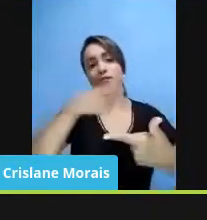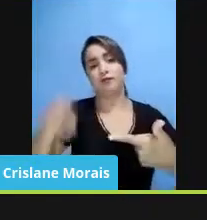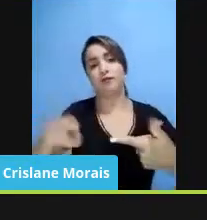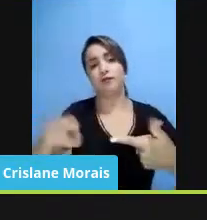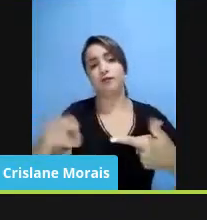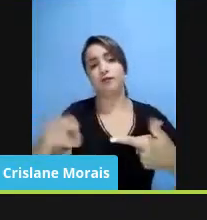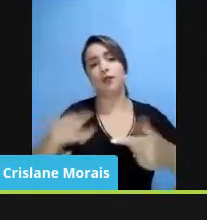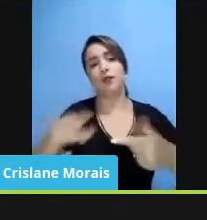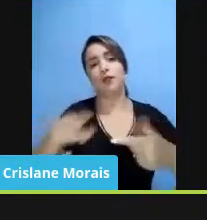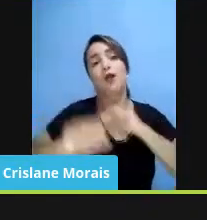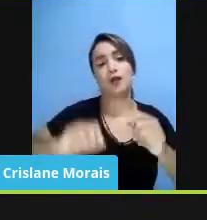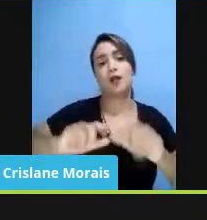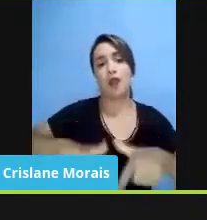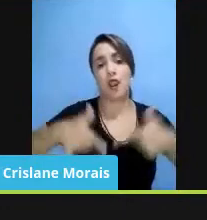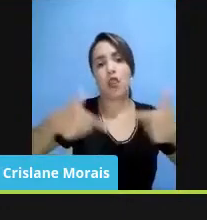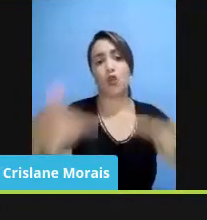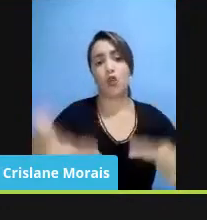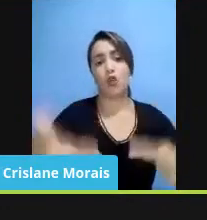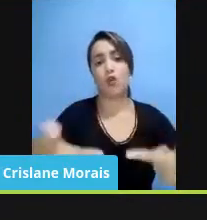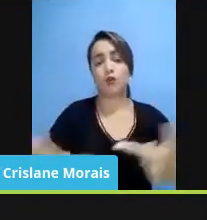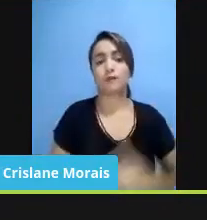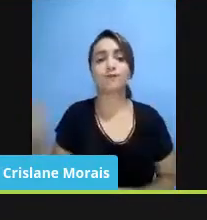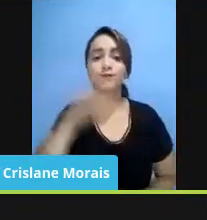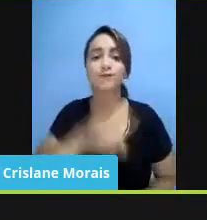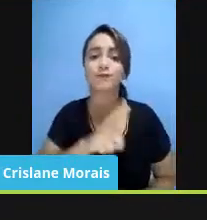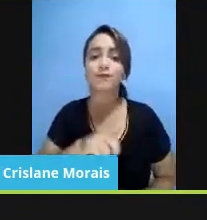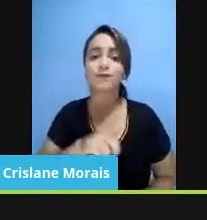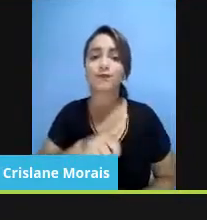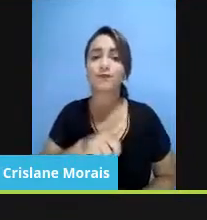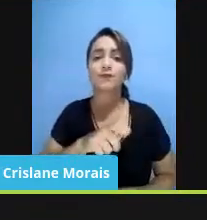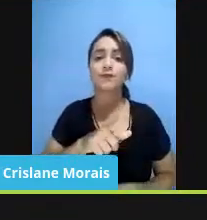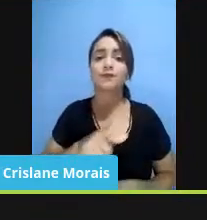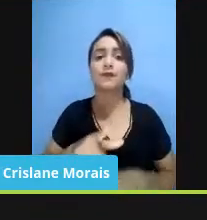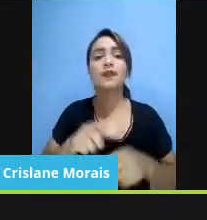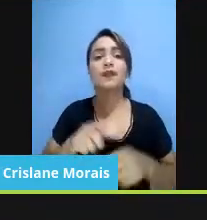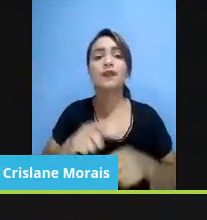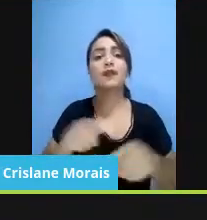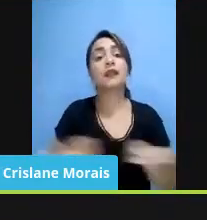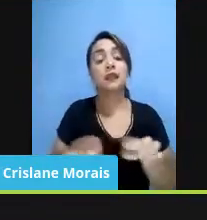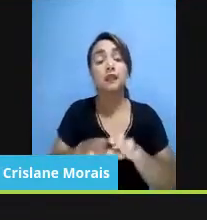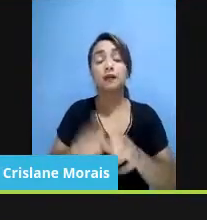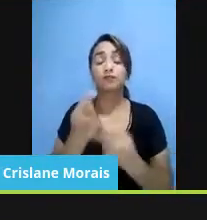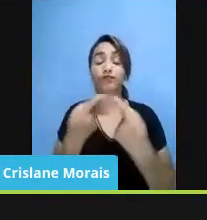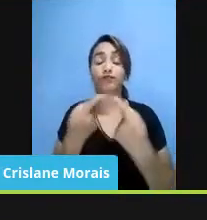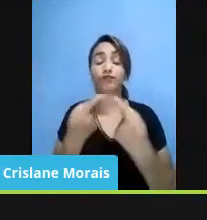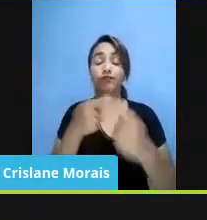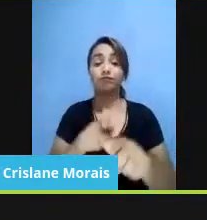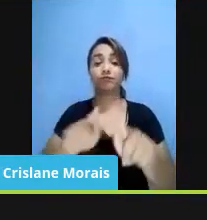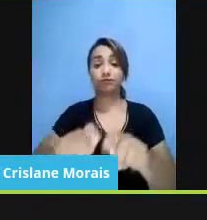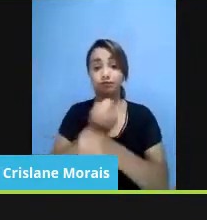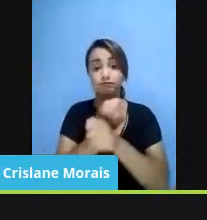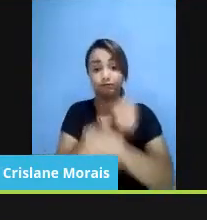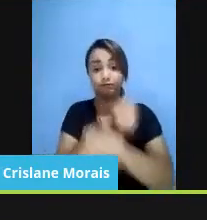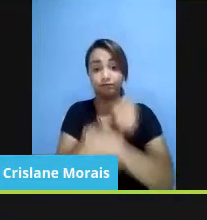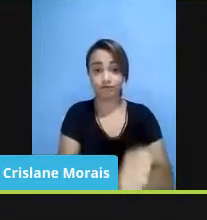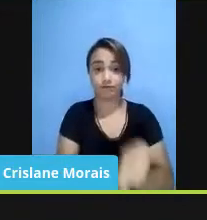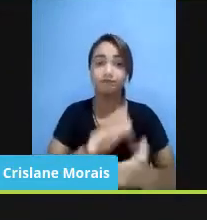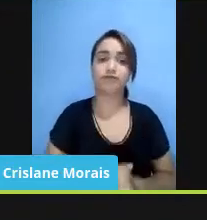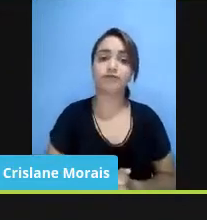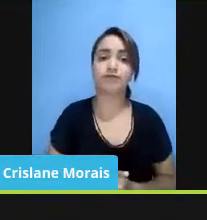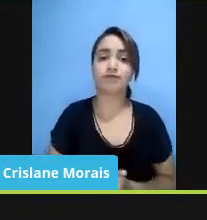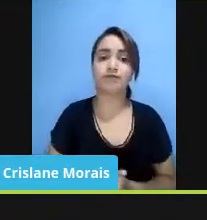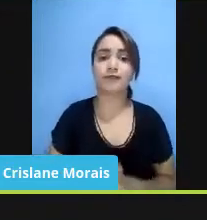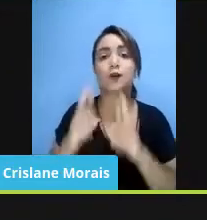pela emancipação, contra as colonialidades e contra a escravidão. Eu torço por vocês.